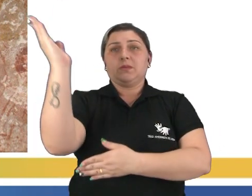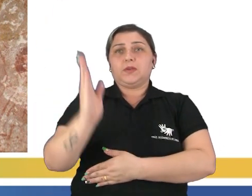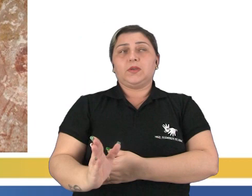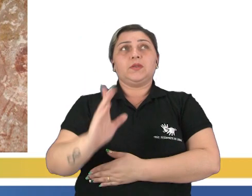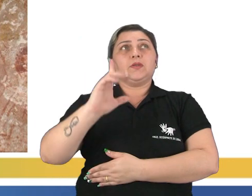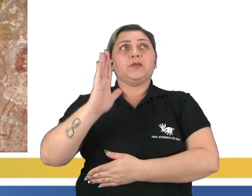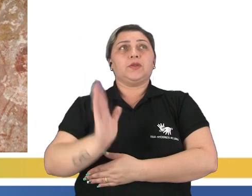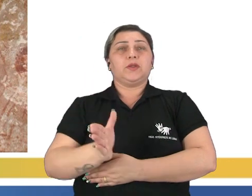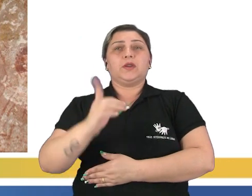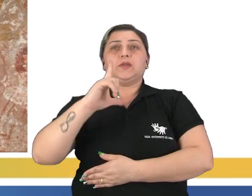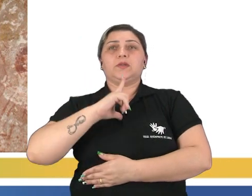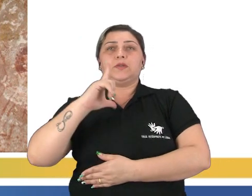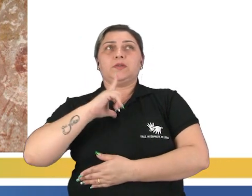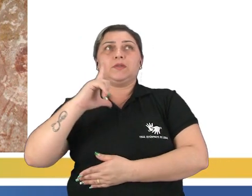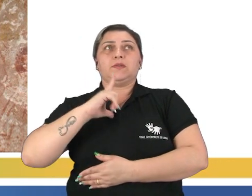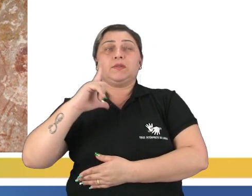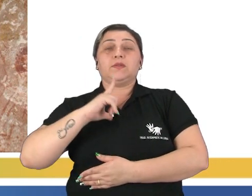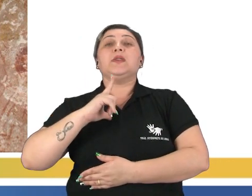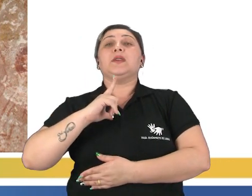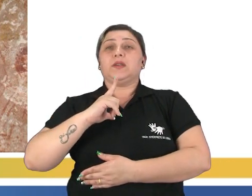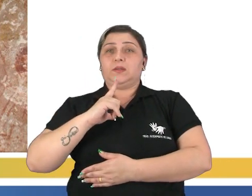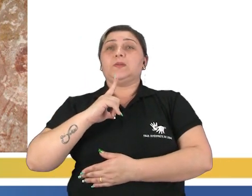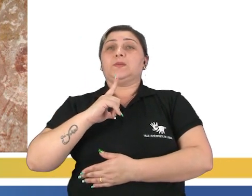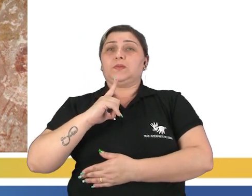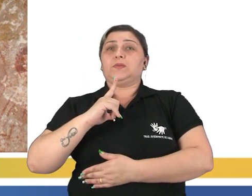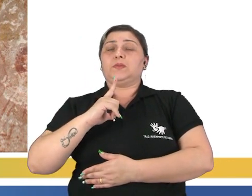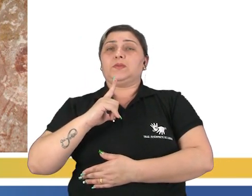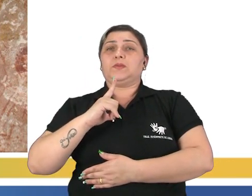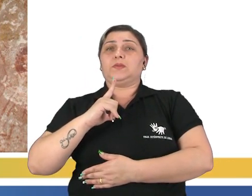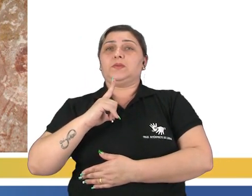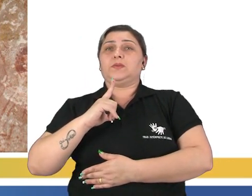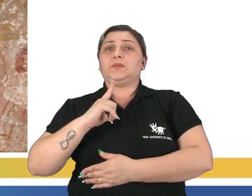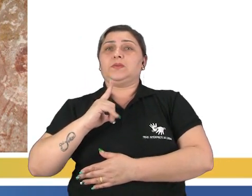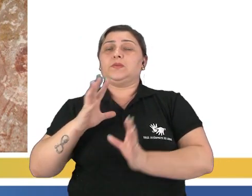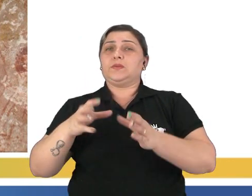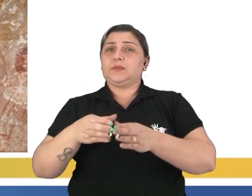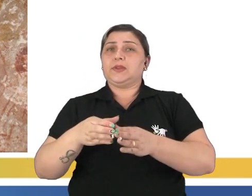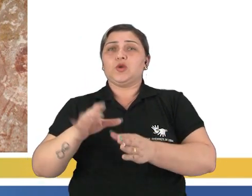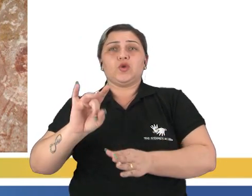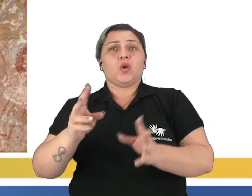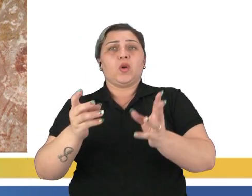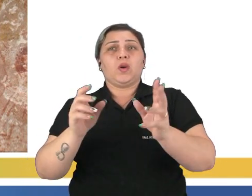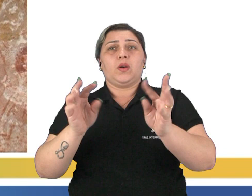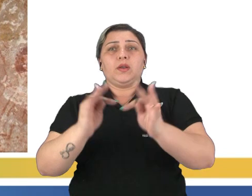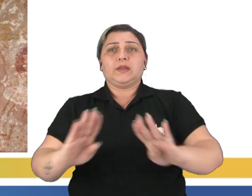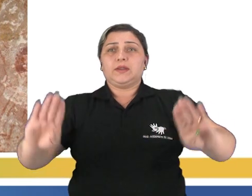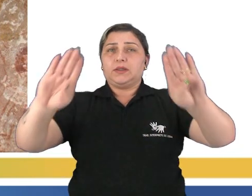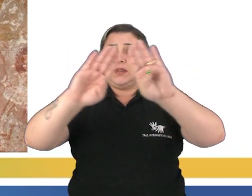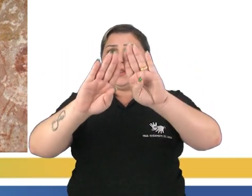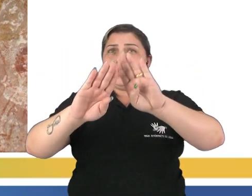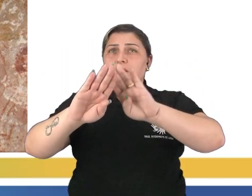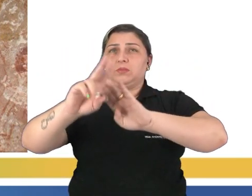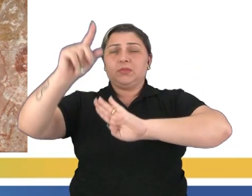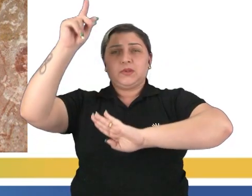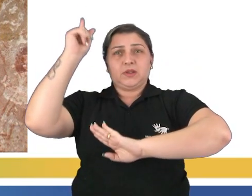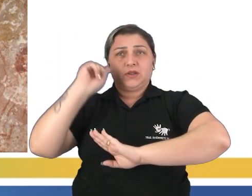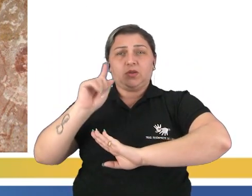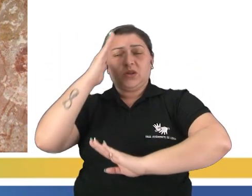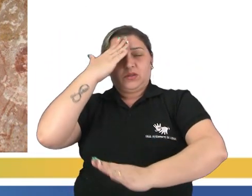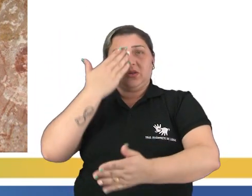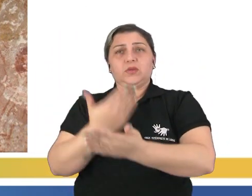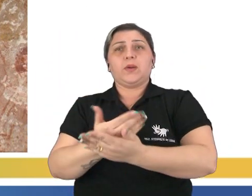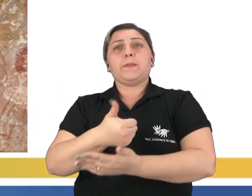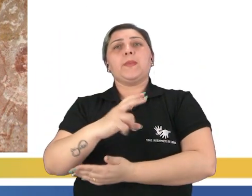existiram sociedades complexas e não apenas tribos primitivas, como durante muito tempo se acreditou. Por volta de